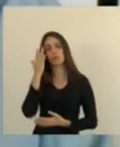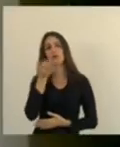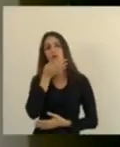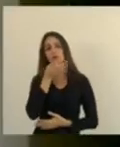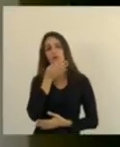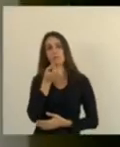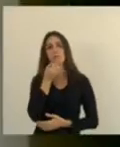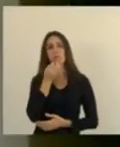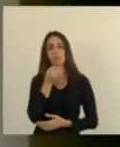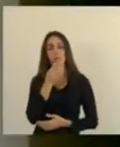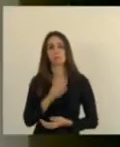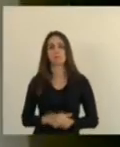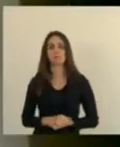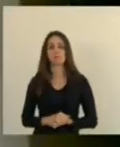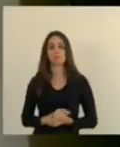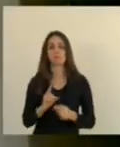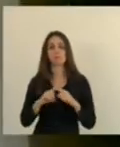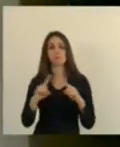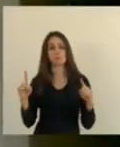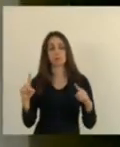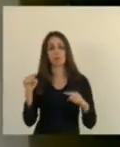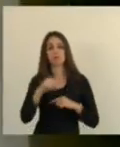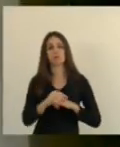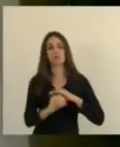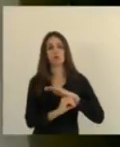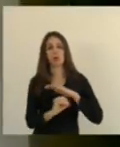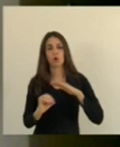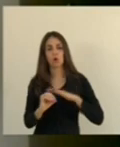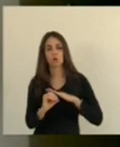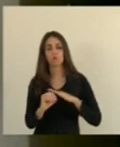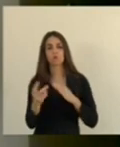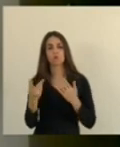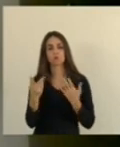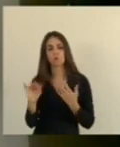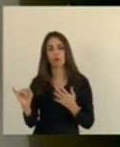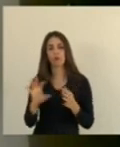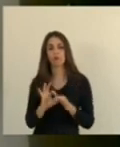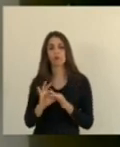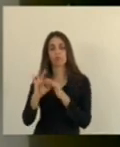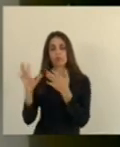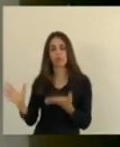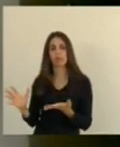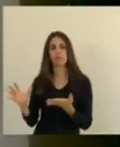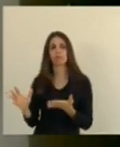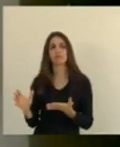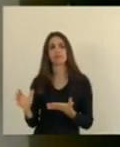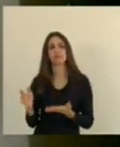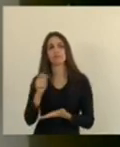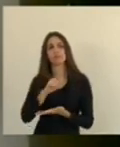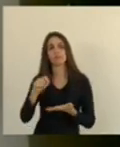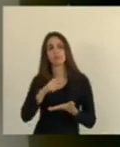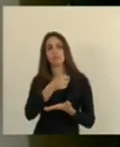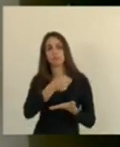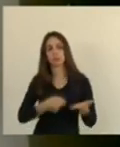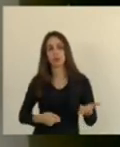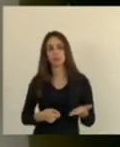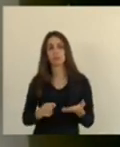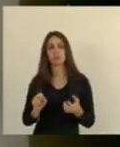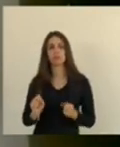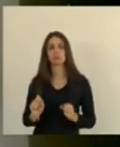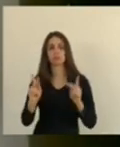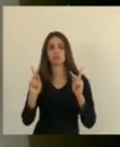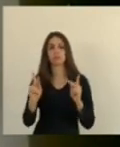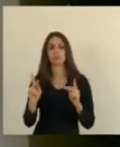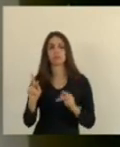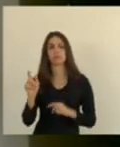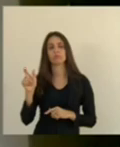sugestão desde que o órgão dessa autorização ou comunica por escrito para que